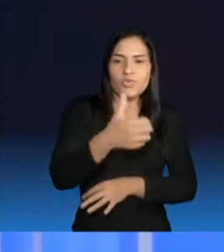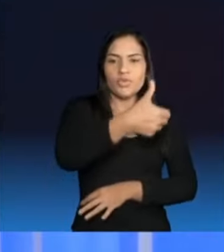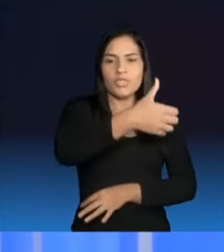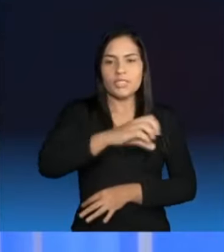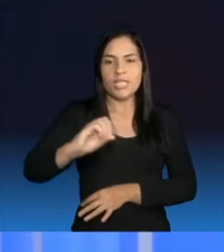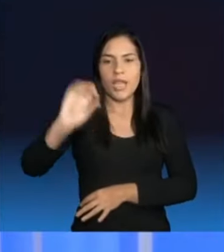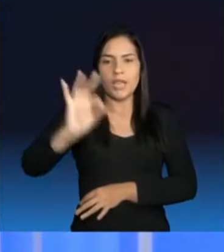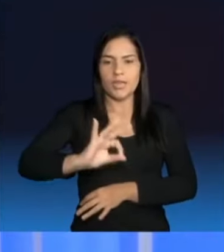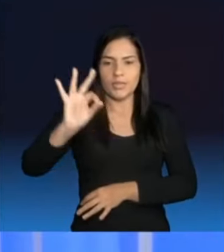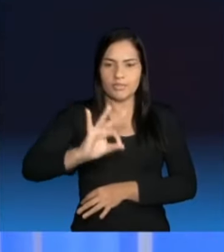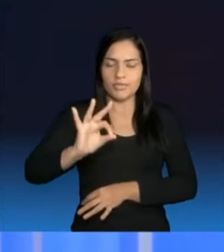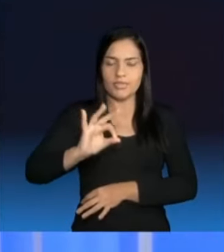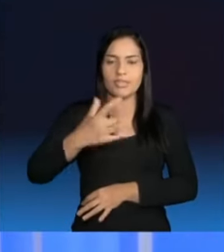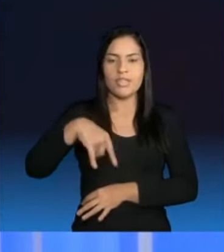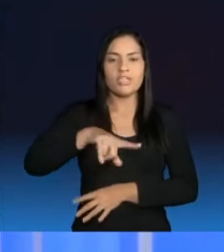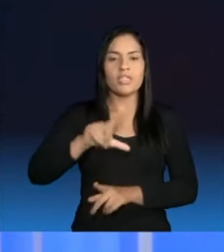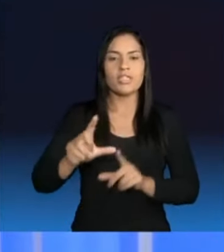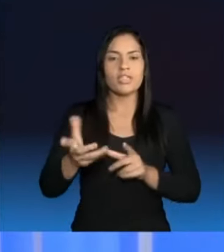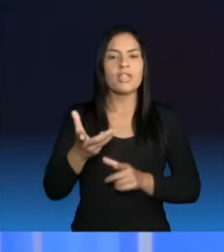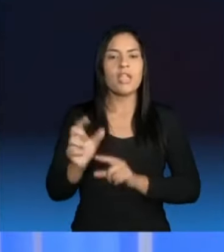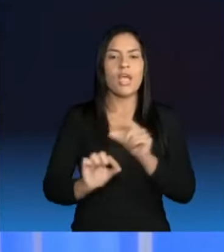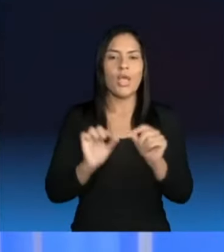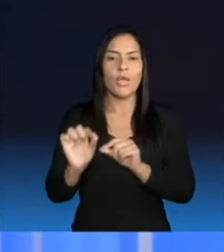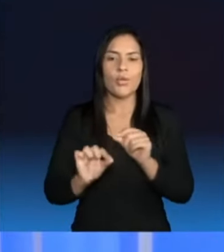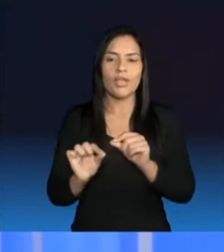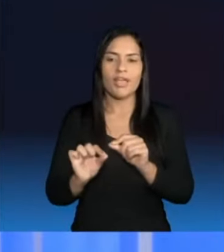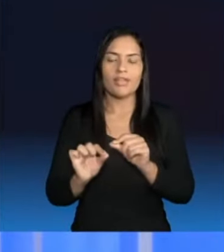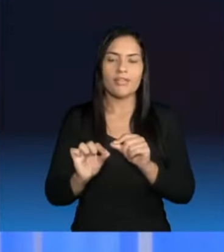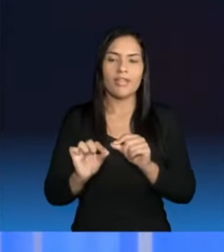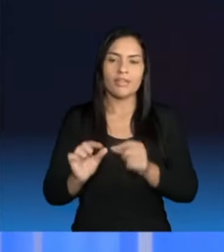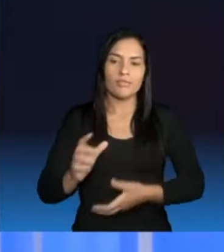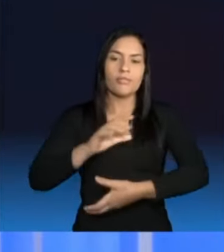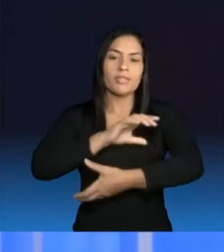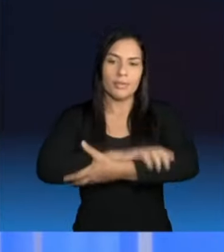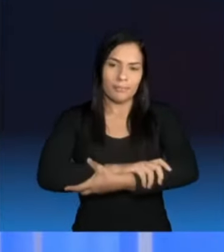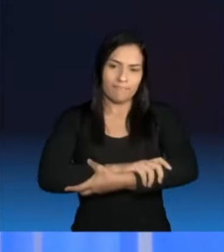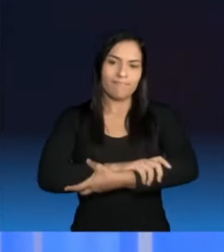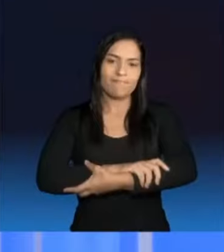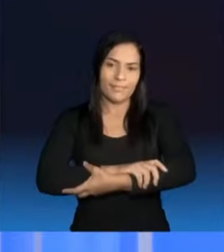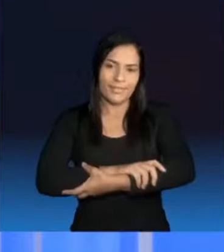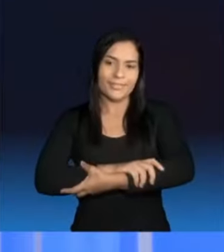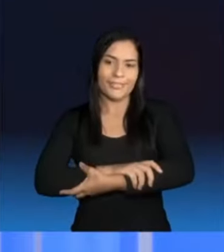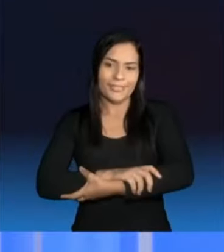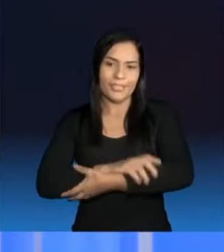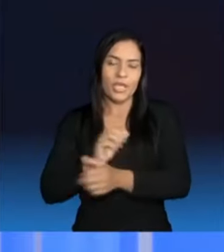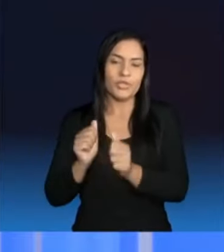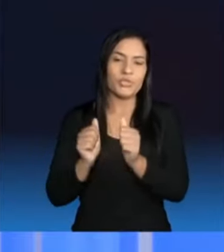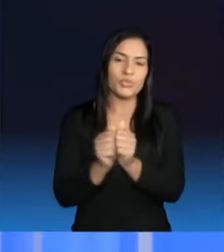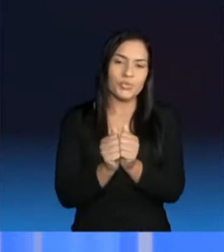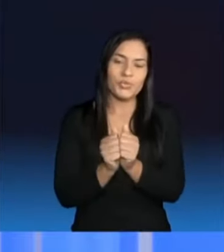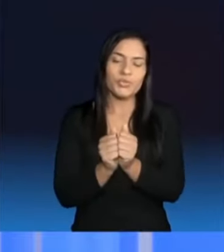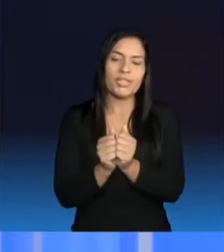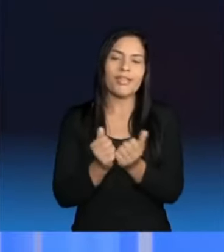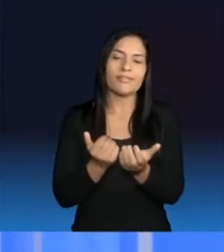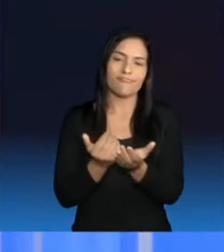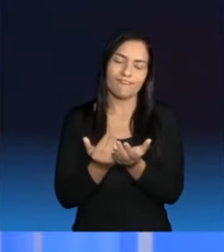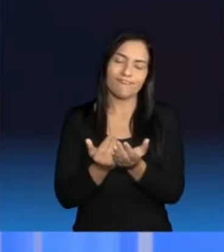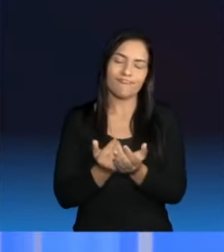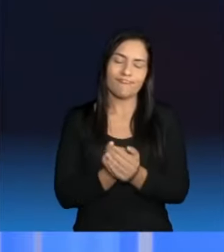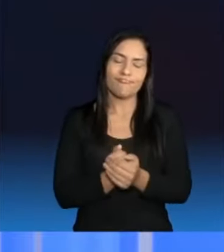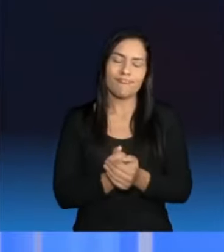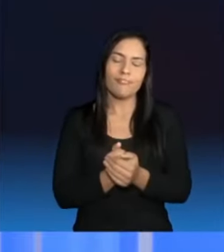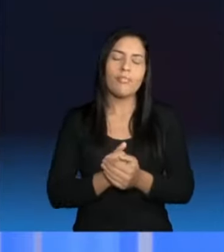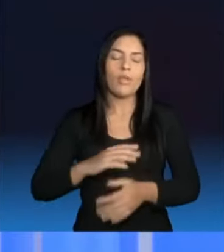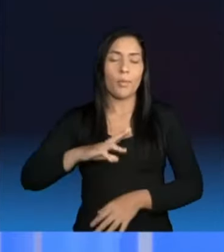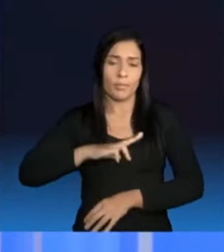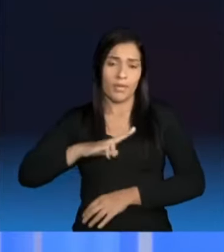vamos conveniar com clínicas particulares para que a gente possa diminuir a demanda de exames